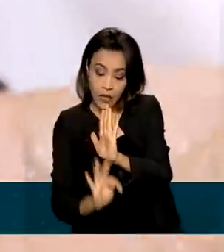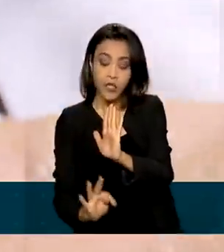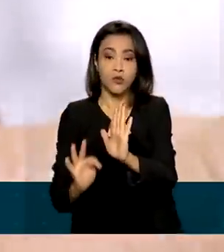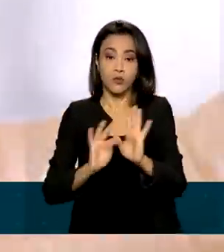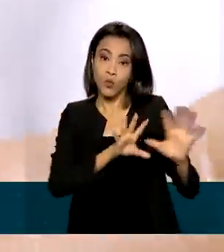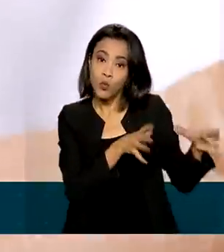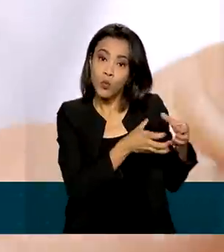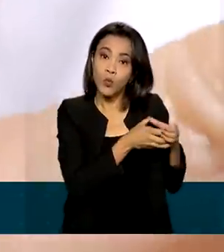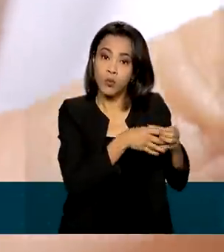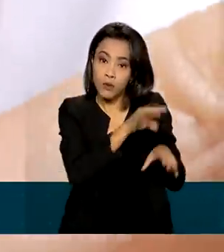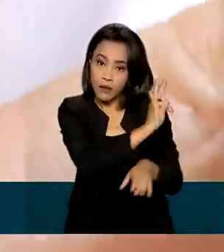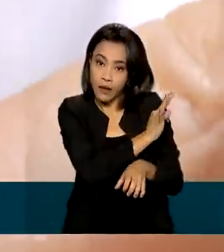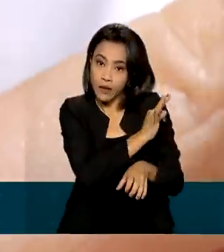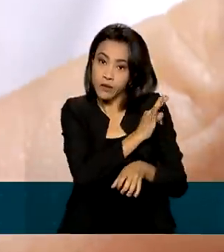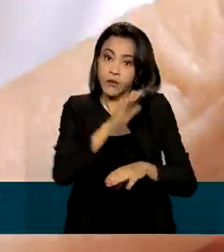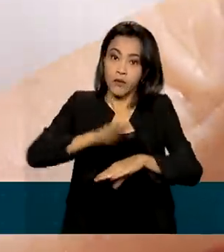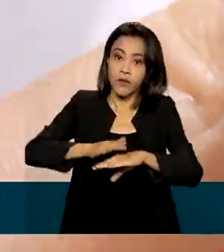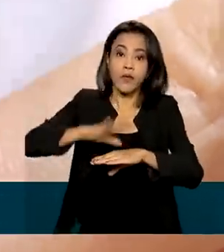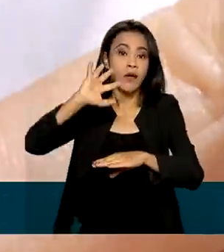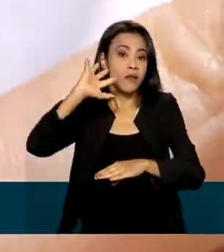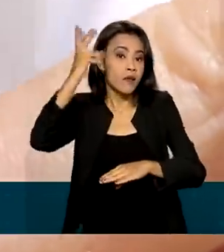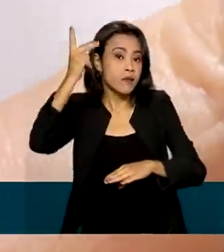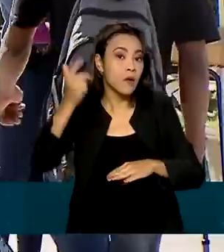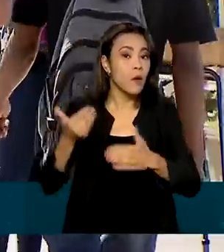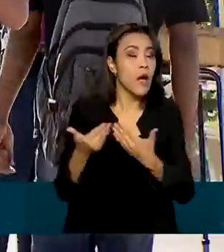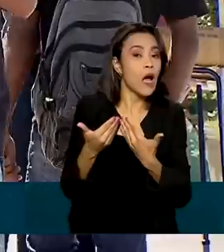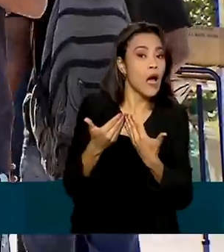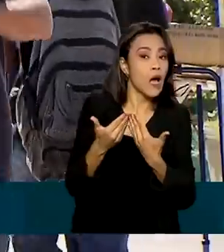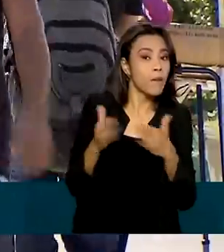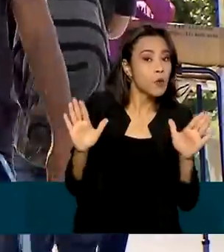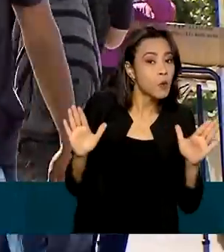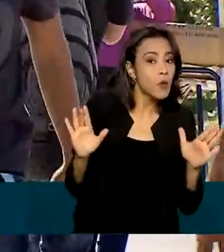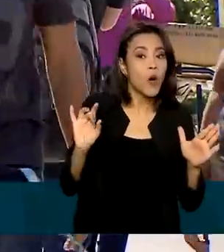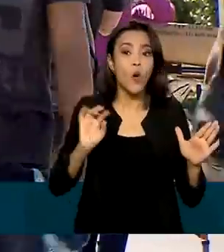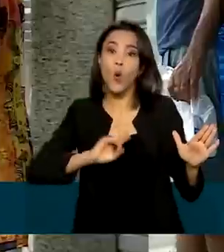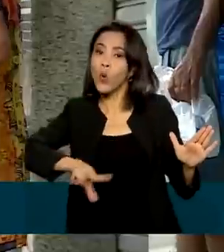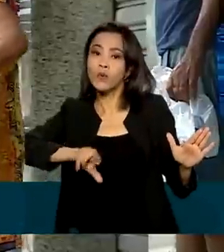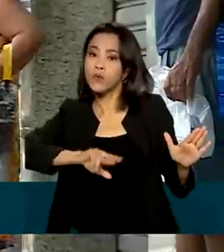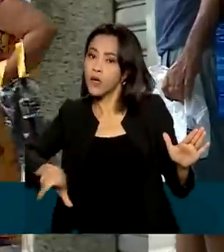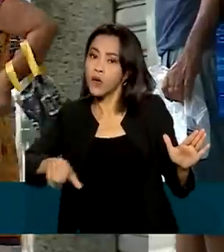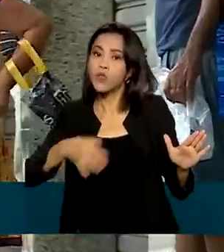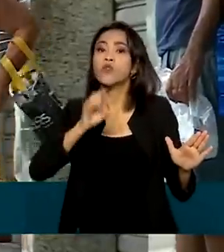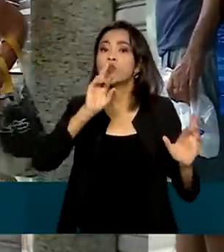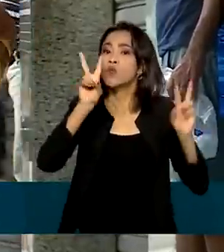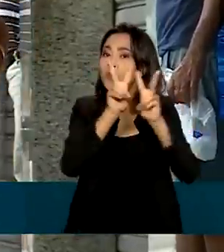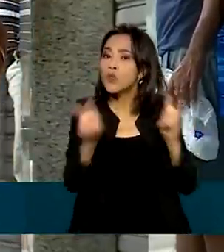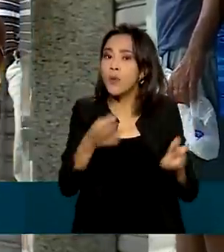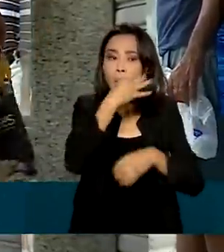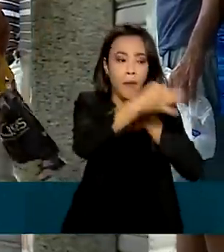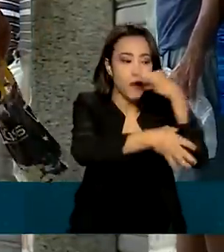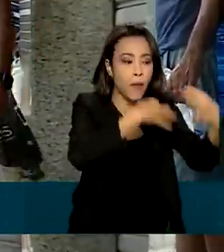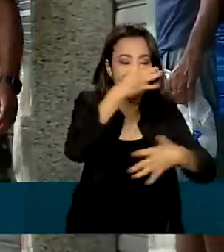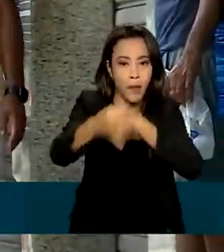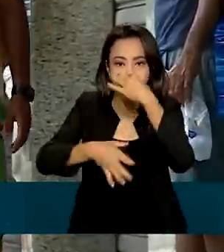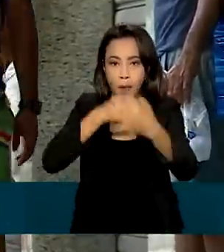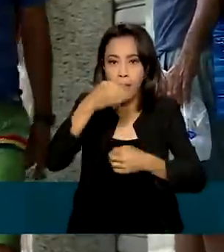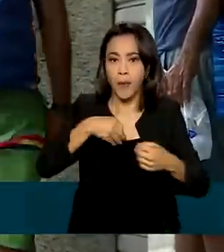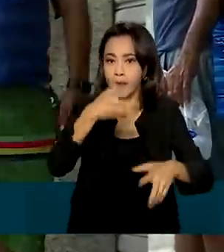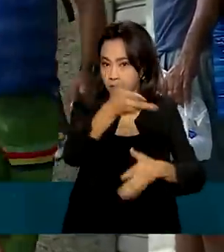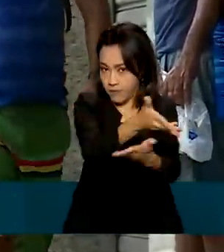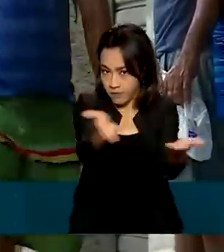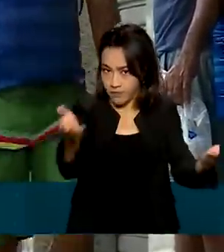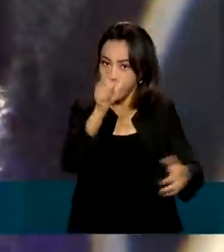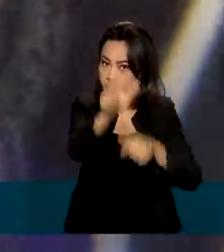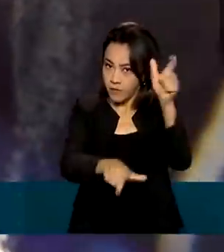técnica e a decisão sobre a abertura ou não de uma consulta pública. A agência vai focar em ações de campanhas